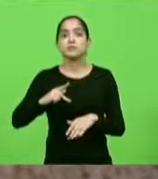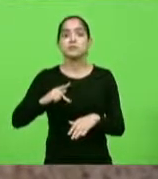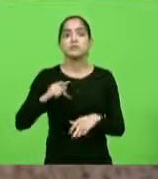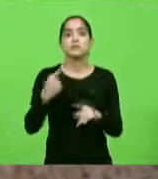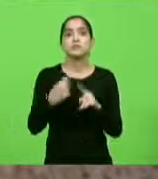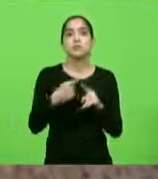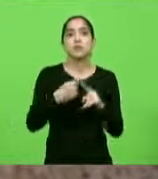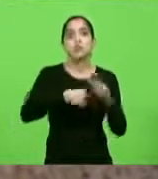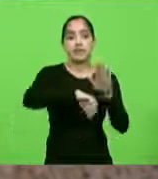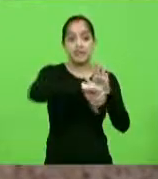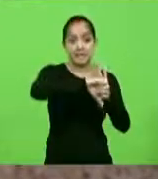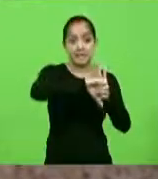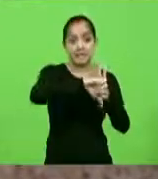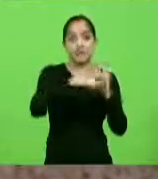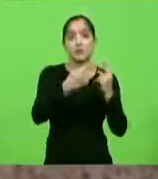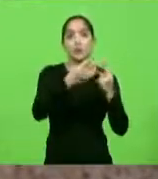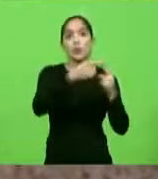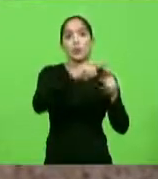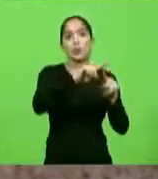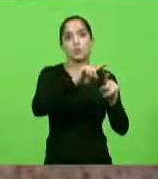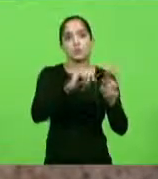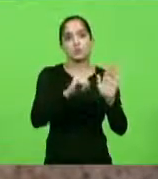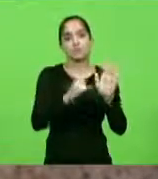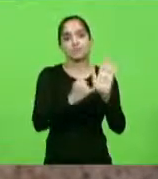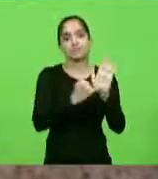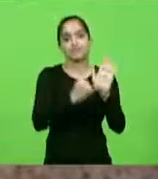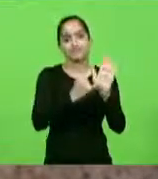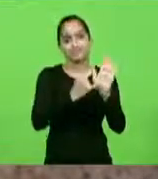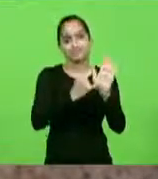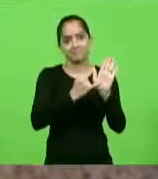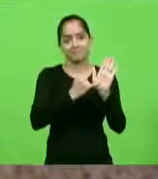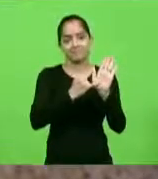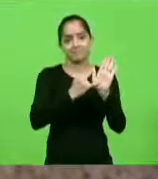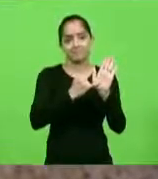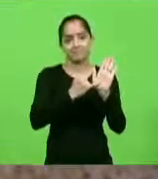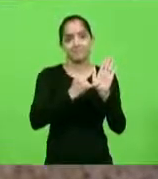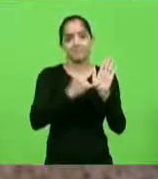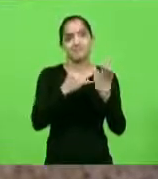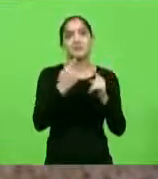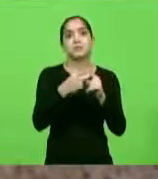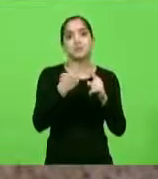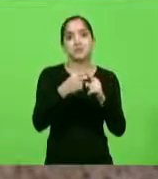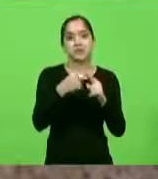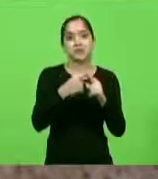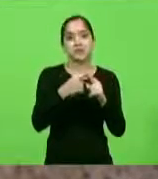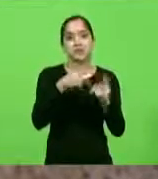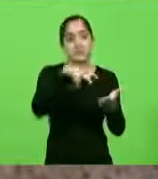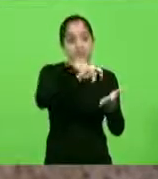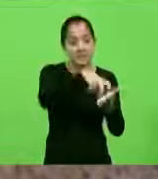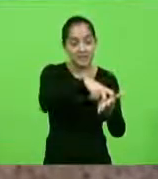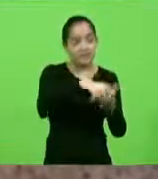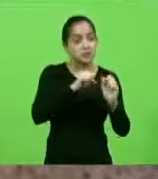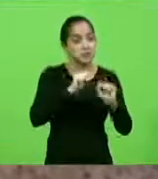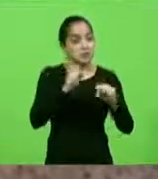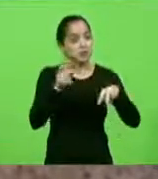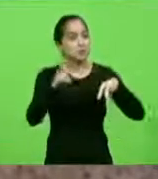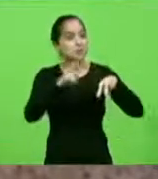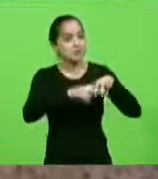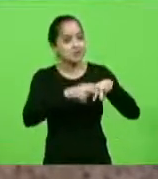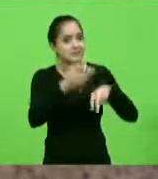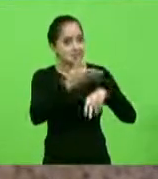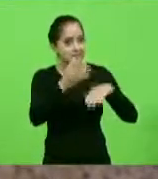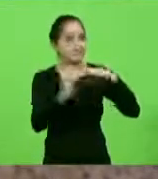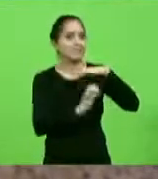crime contra a ordem tributária, cujo a penalidade pode ser, inclusive, a prisão desses